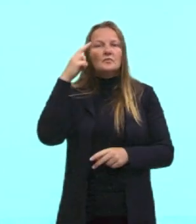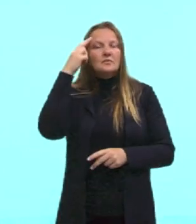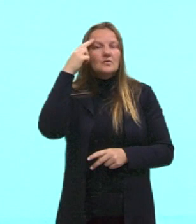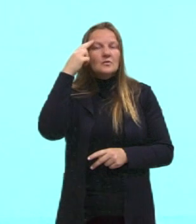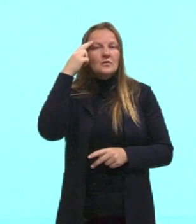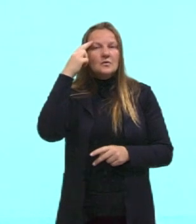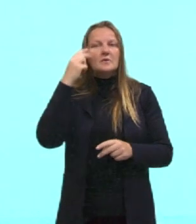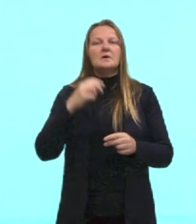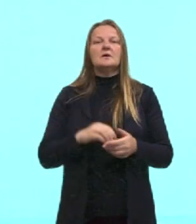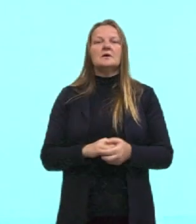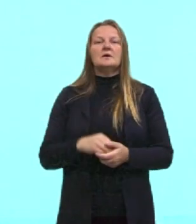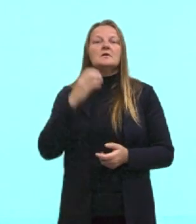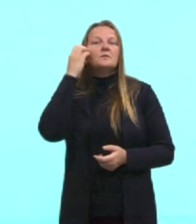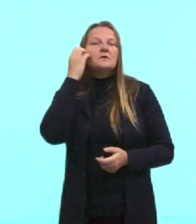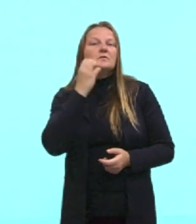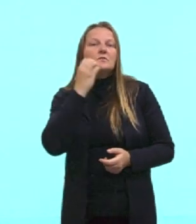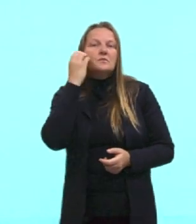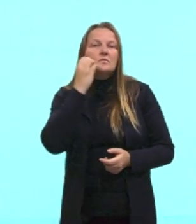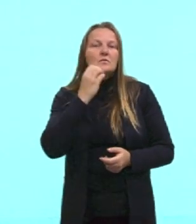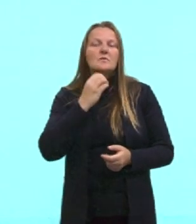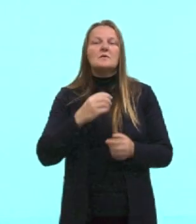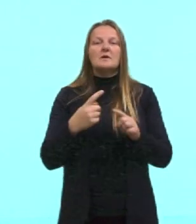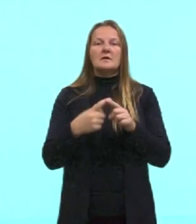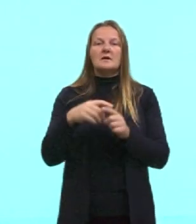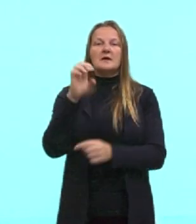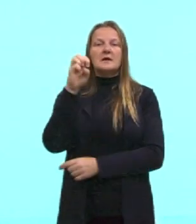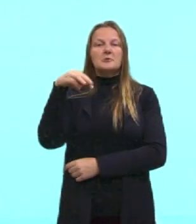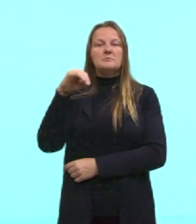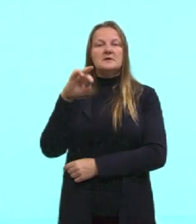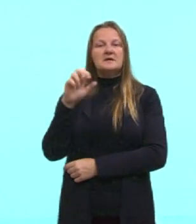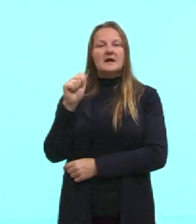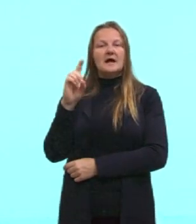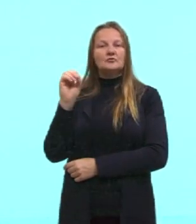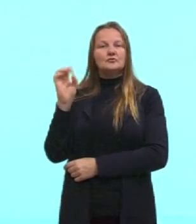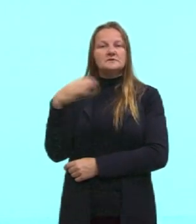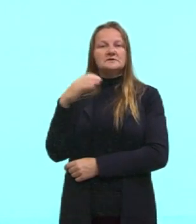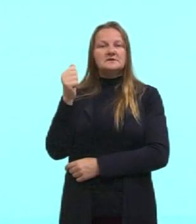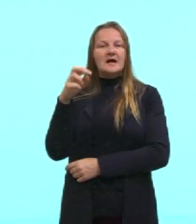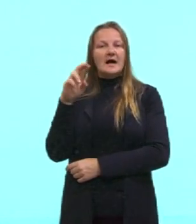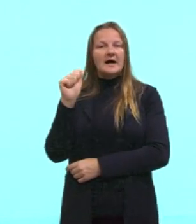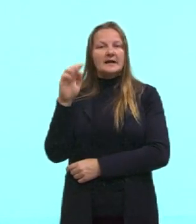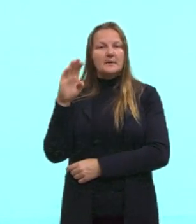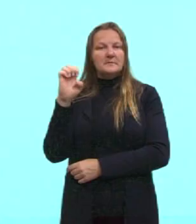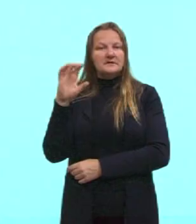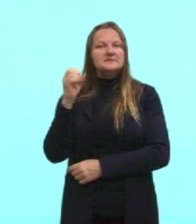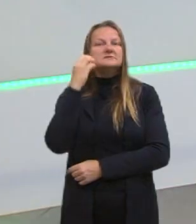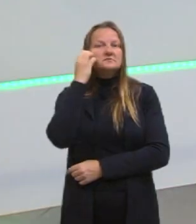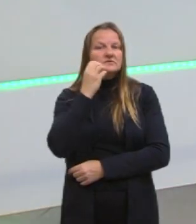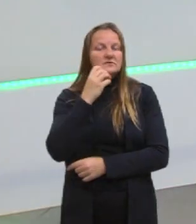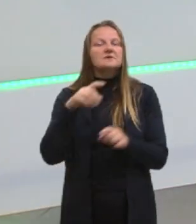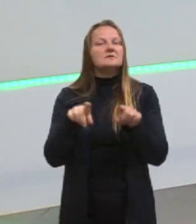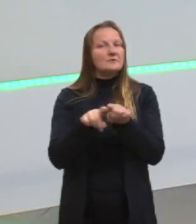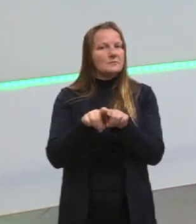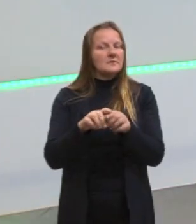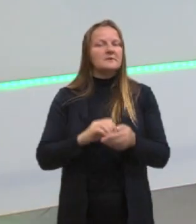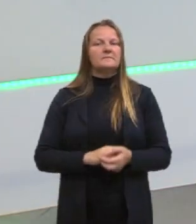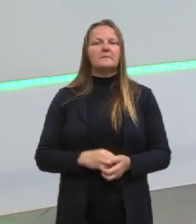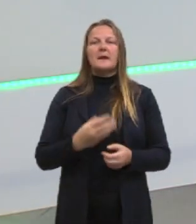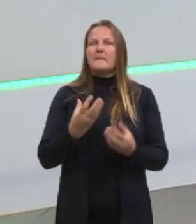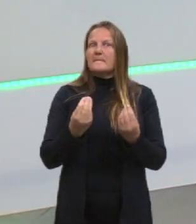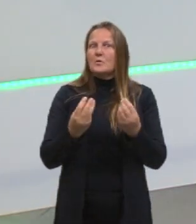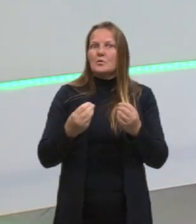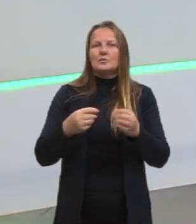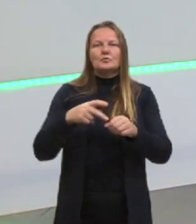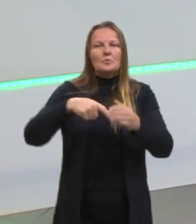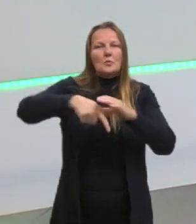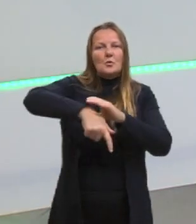países que estão ali são países do Oriente Médio. Como eu falei pra vocês, ó, justamente um gráfico aqui em